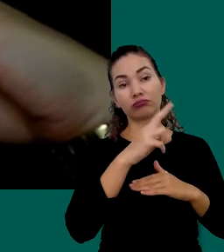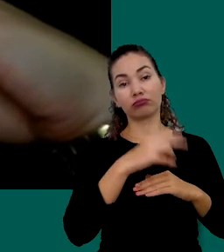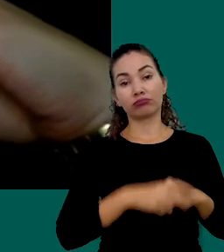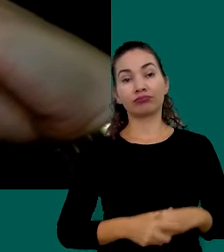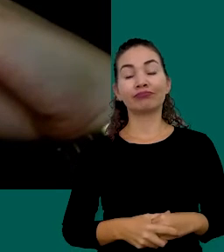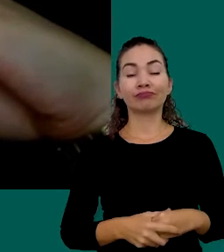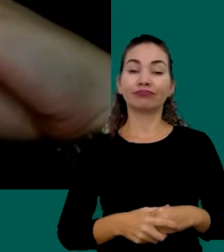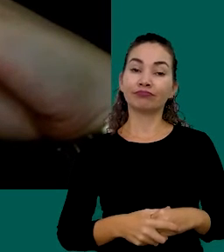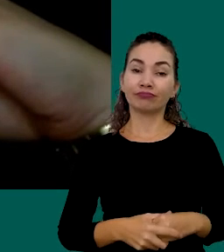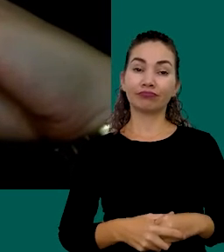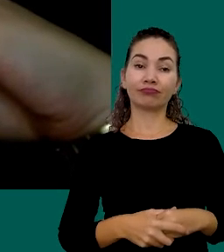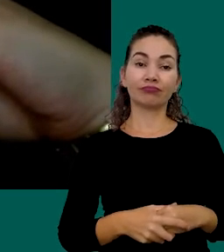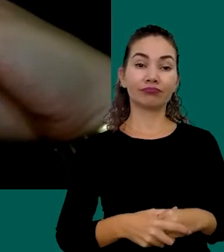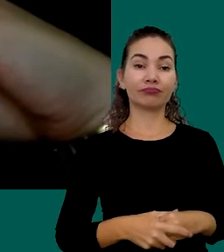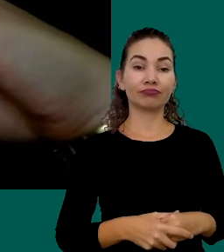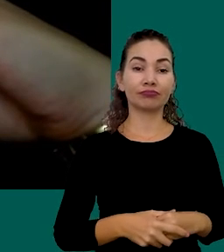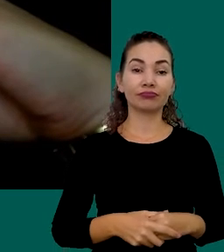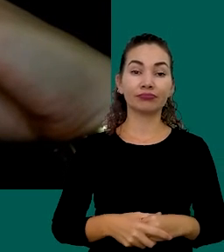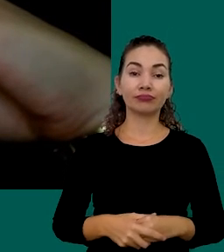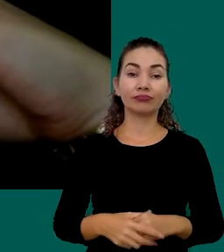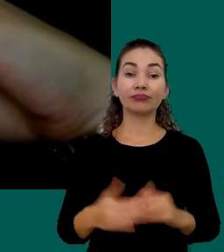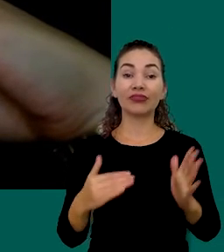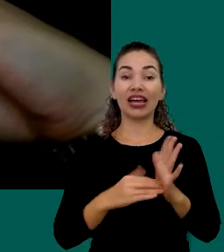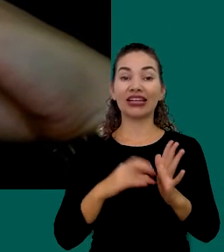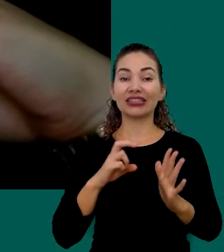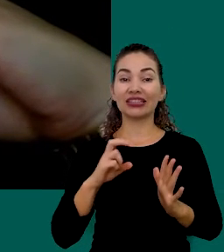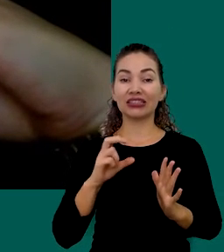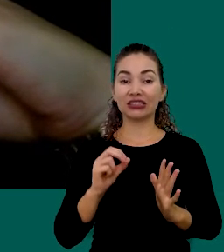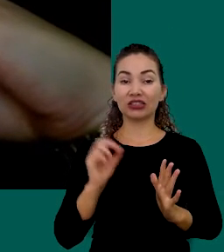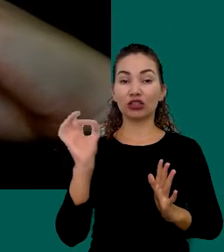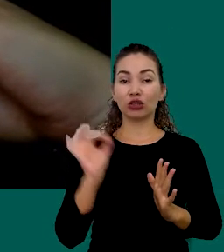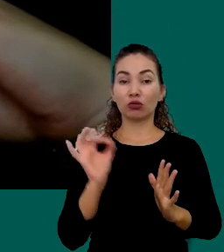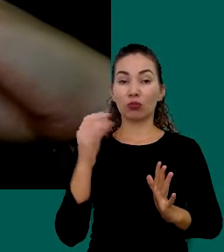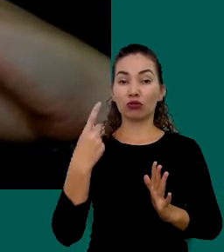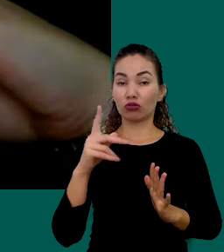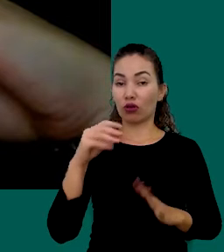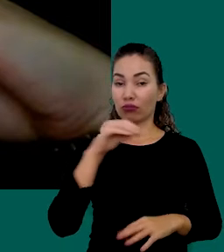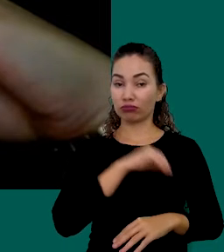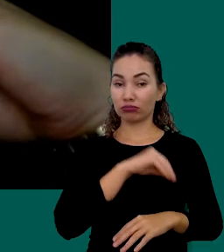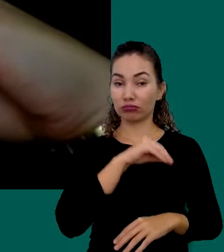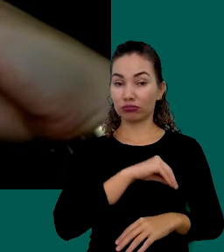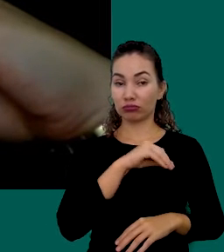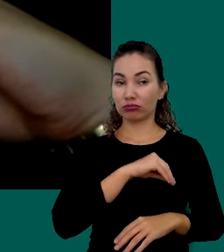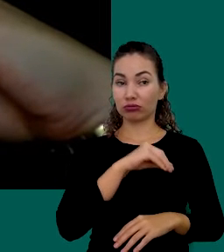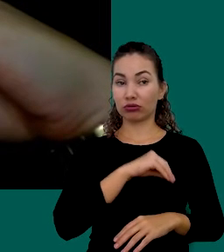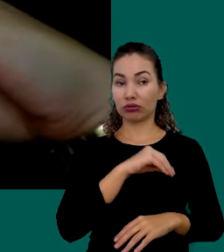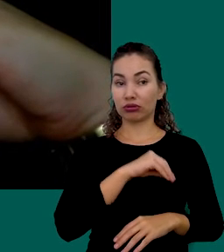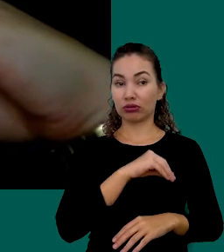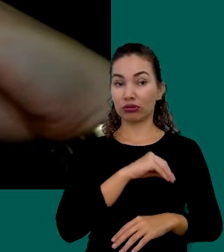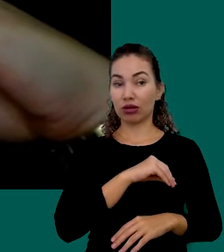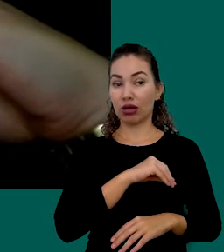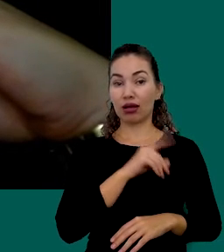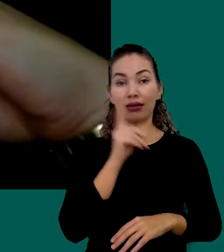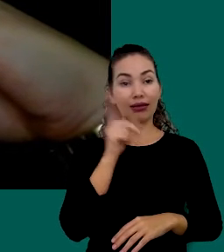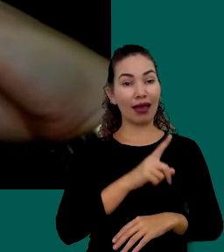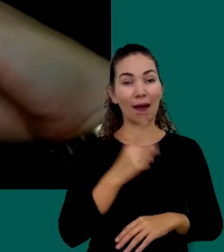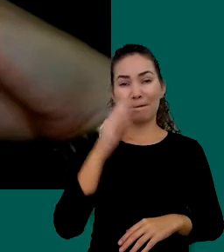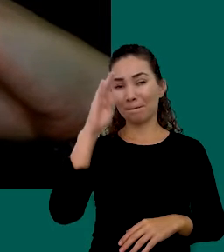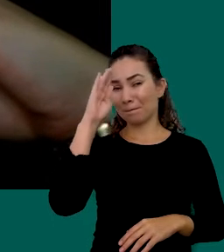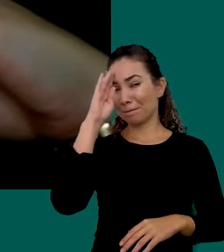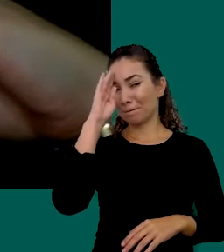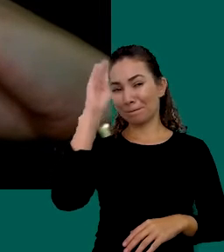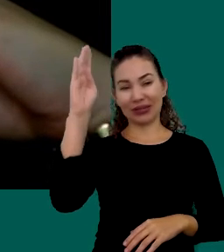E Até 50% Da Sua Renda Para As Contas Essenciais